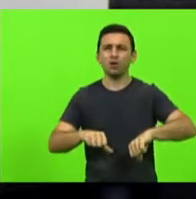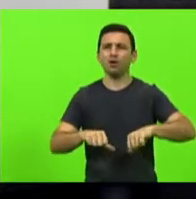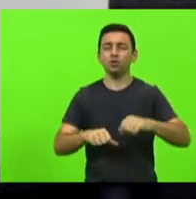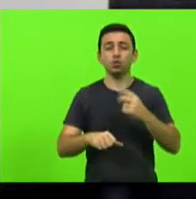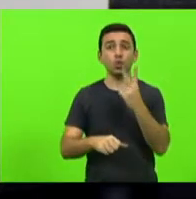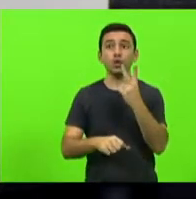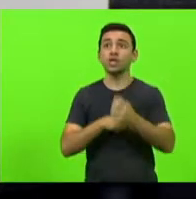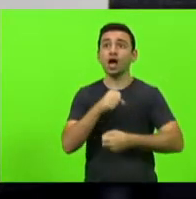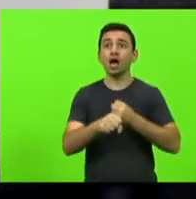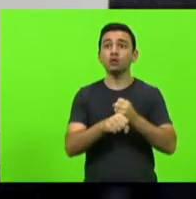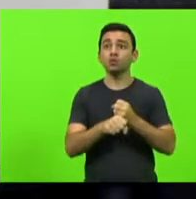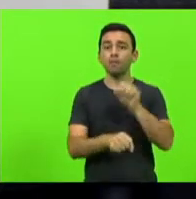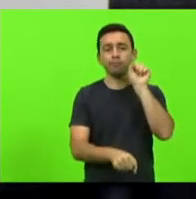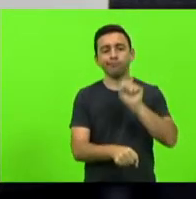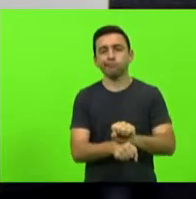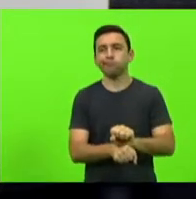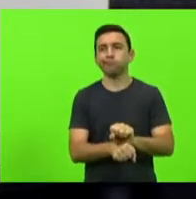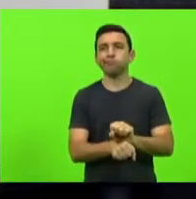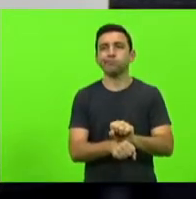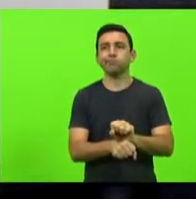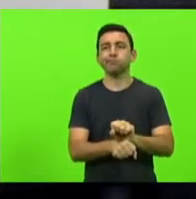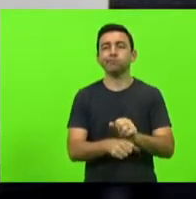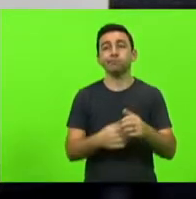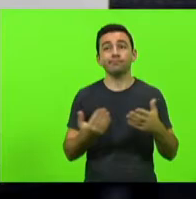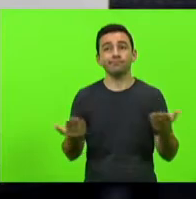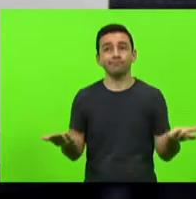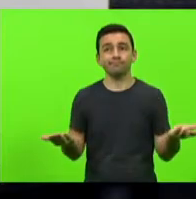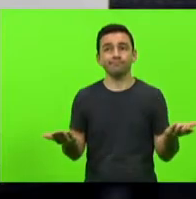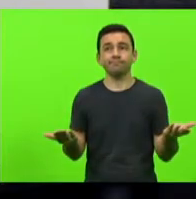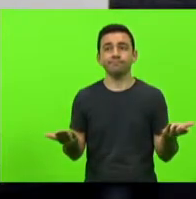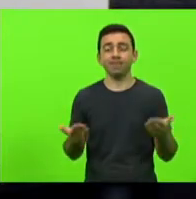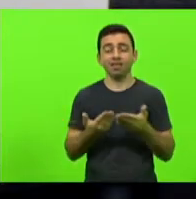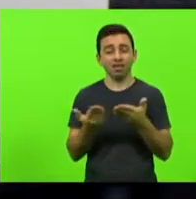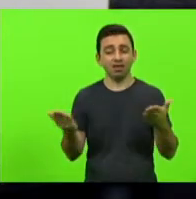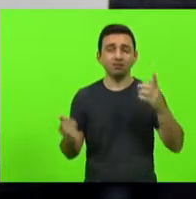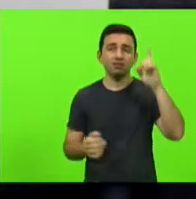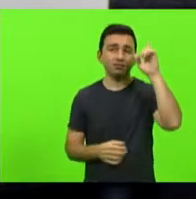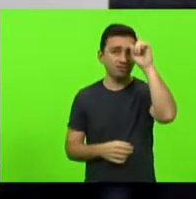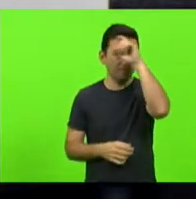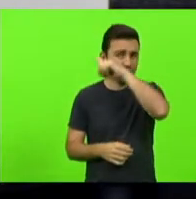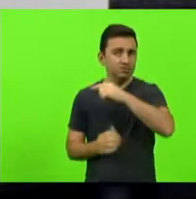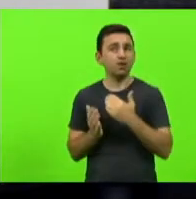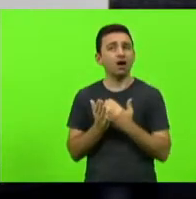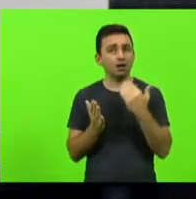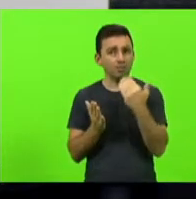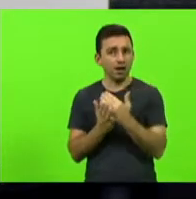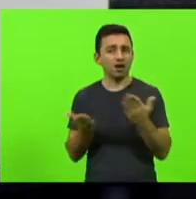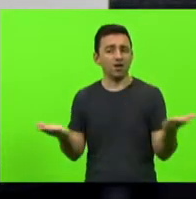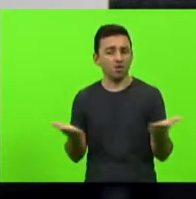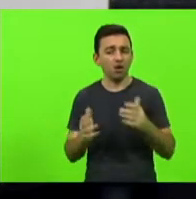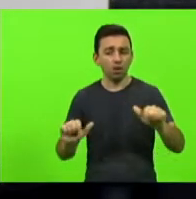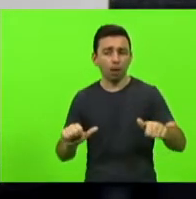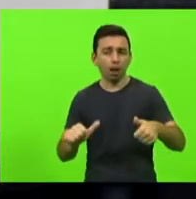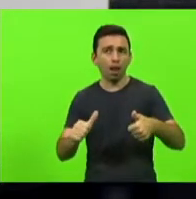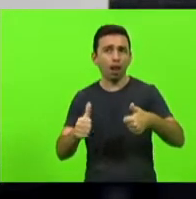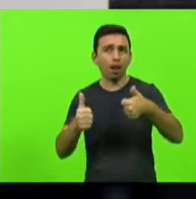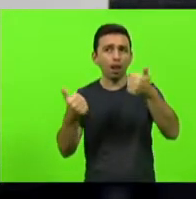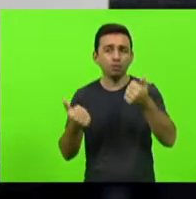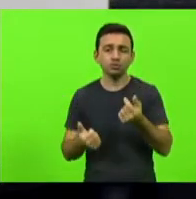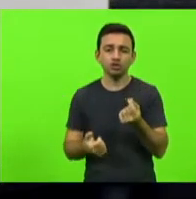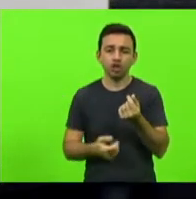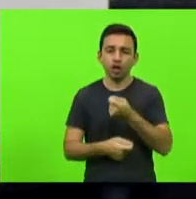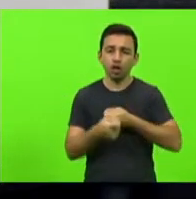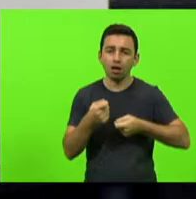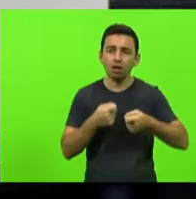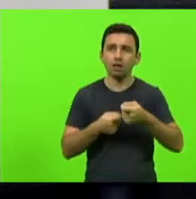inativos, eles são os que estão com mais dificuldades hoje para recuperar o seu caixa e reestruturar